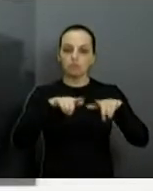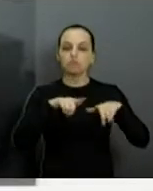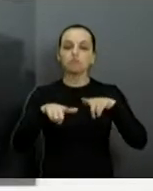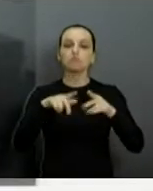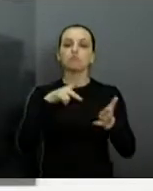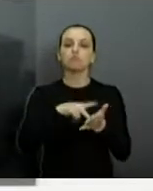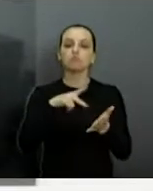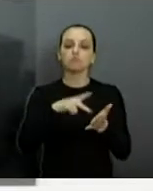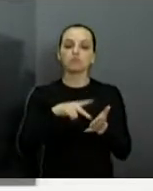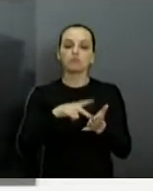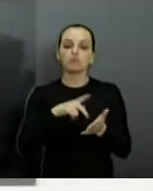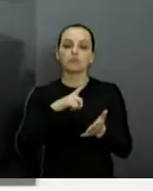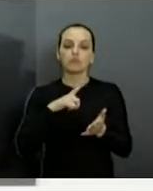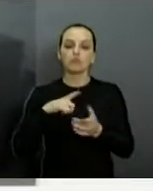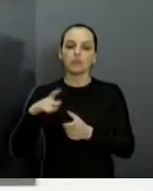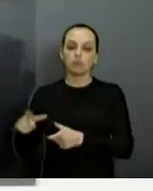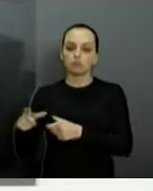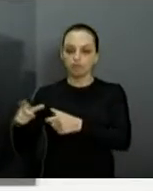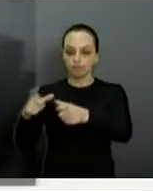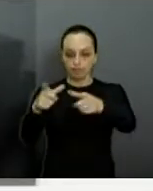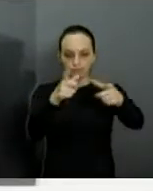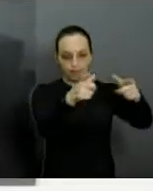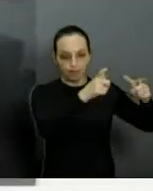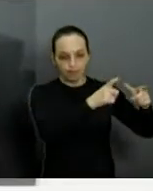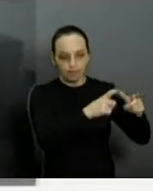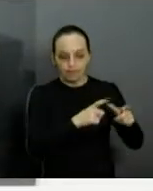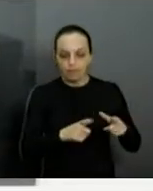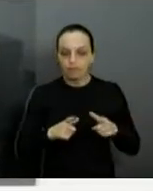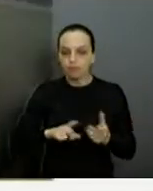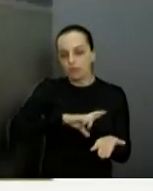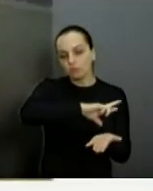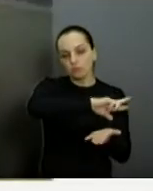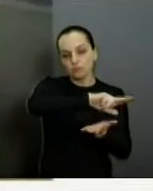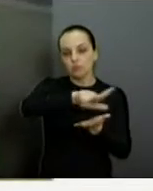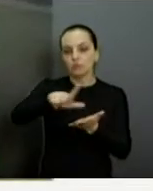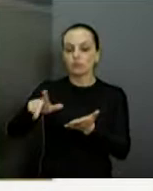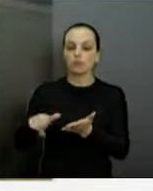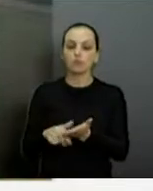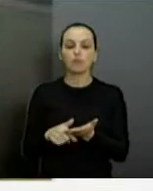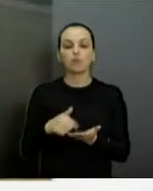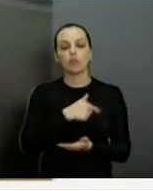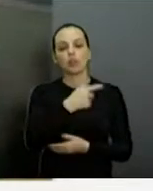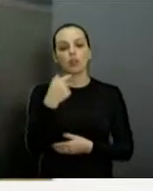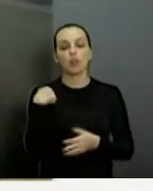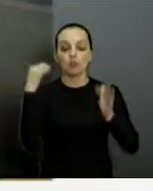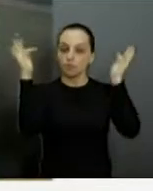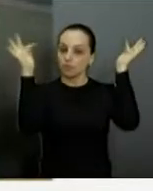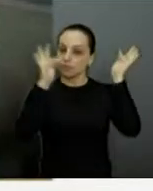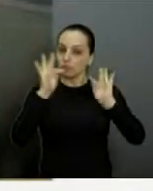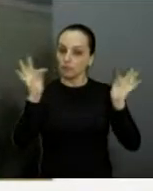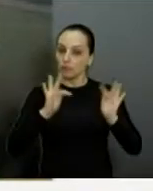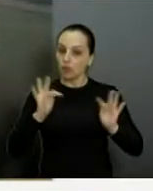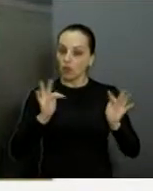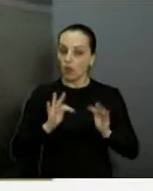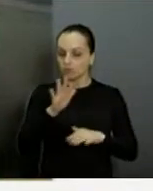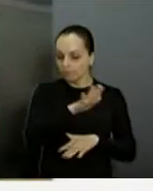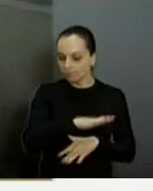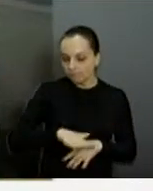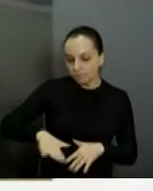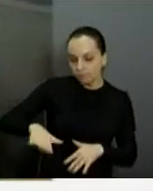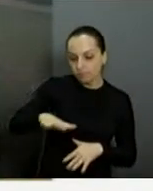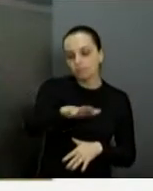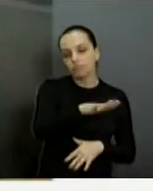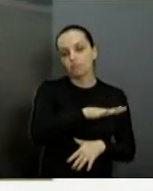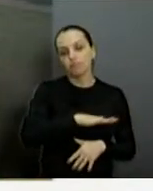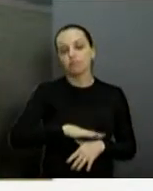hoje, eles têm várias cidades, o Colégio Interativo, e nós ficamos felizes que aquela área lá vai